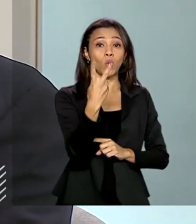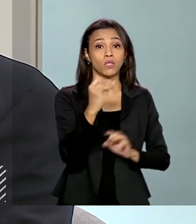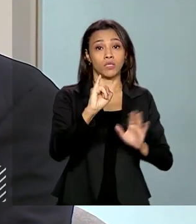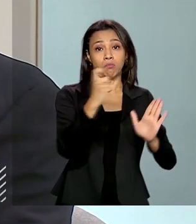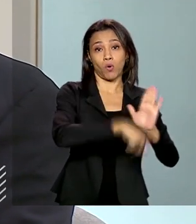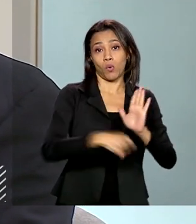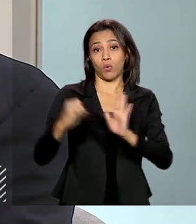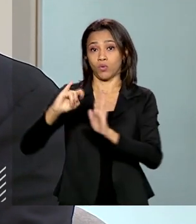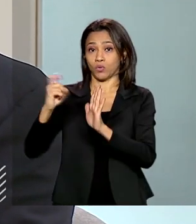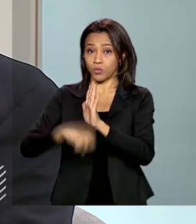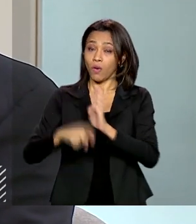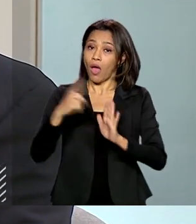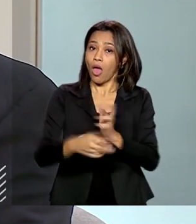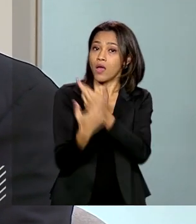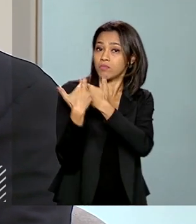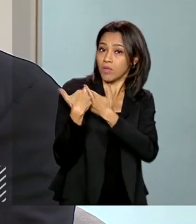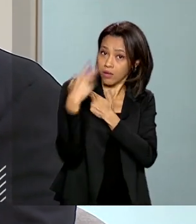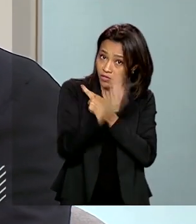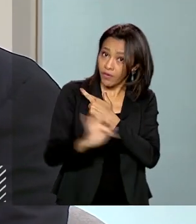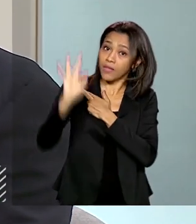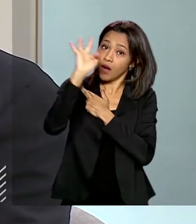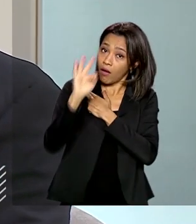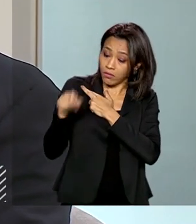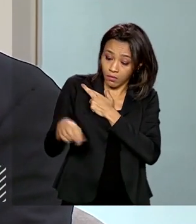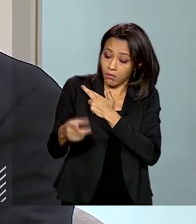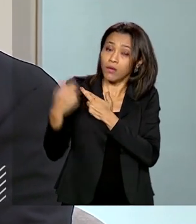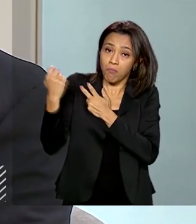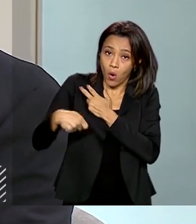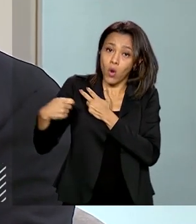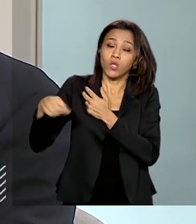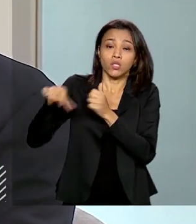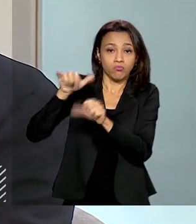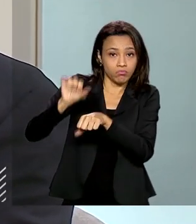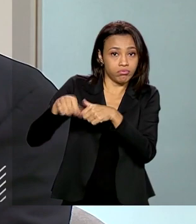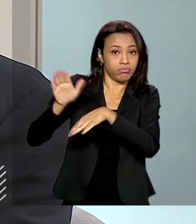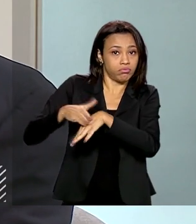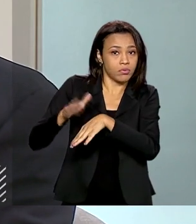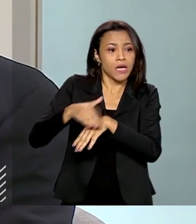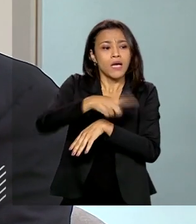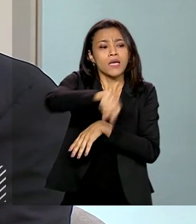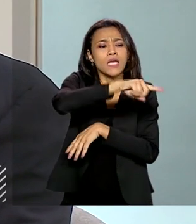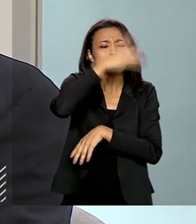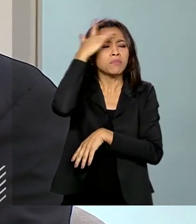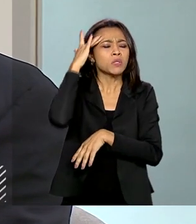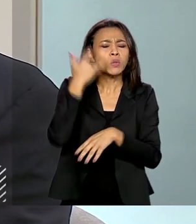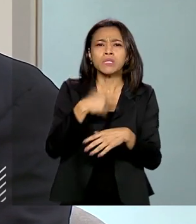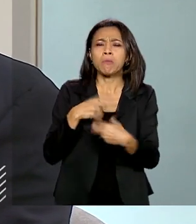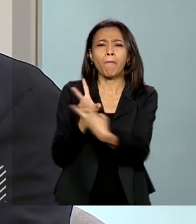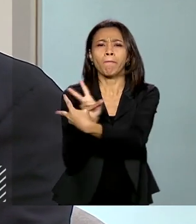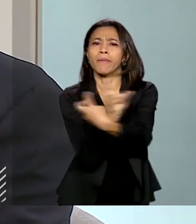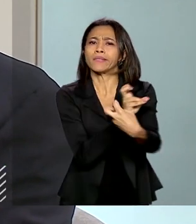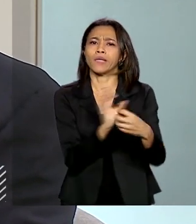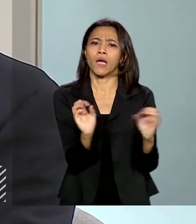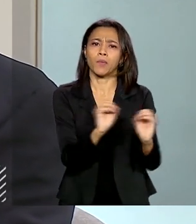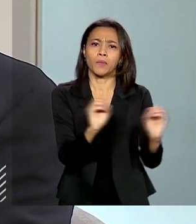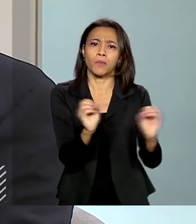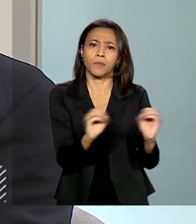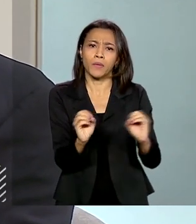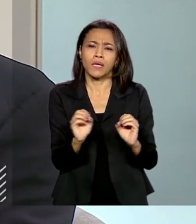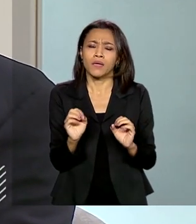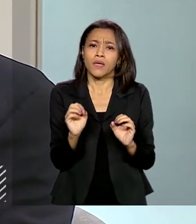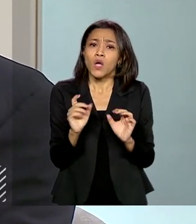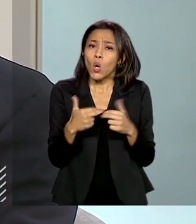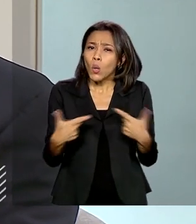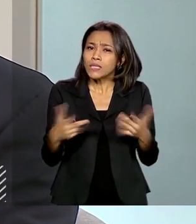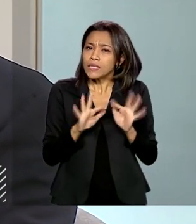federal e que ele tem total manejo sobre esses tributos. E as pessoas, às vezes, elas não percebem que, mesmo os pequenos gestos, têm